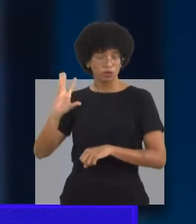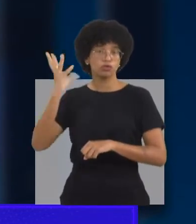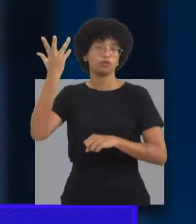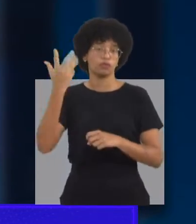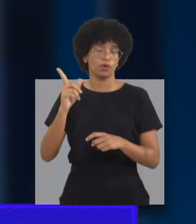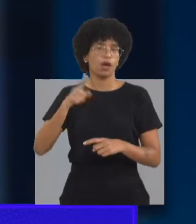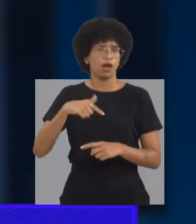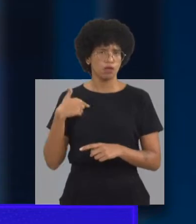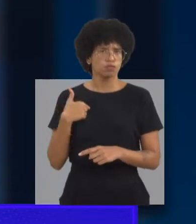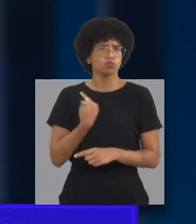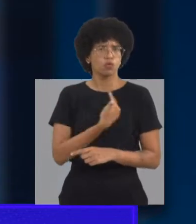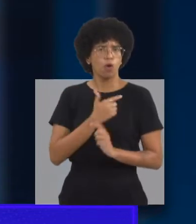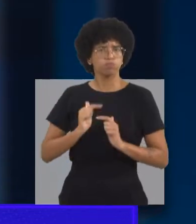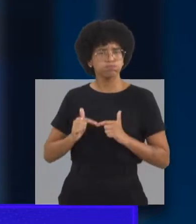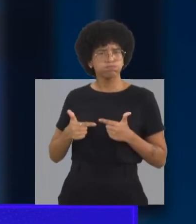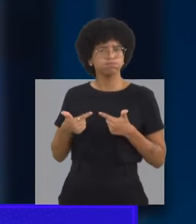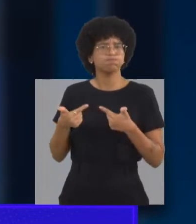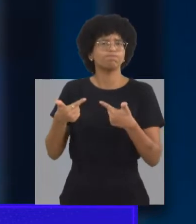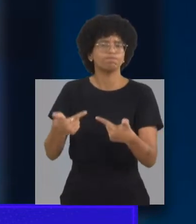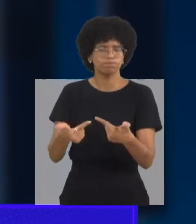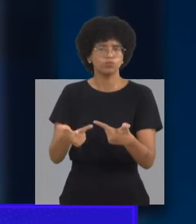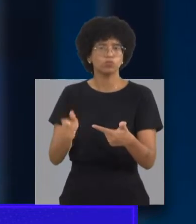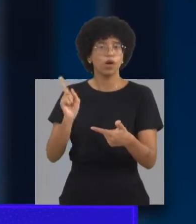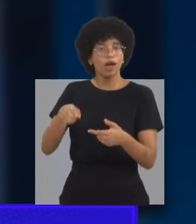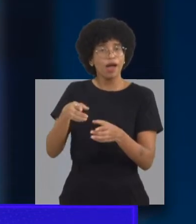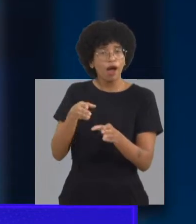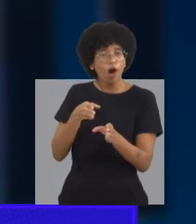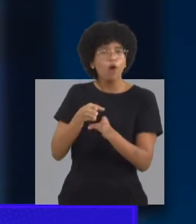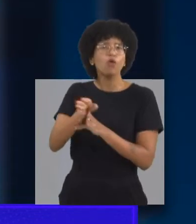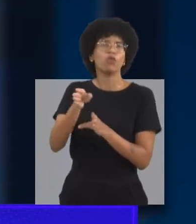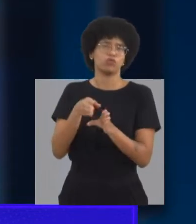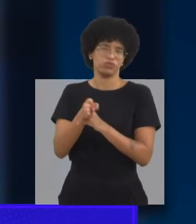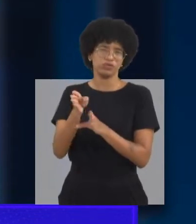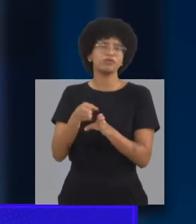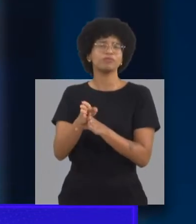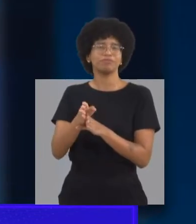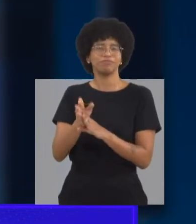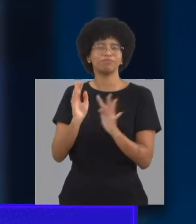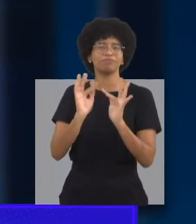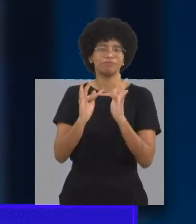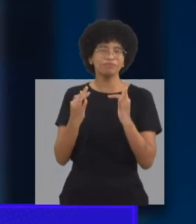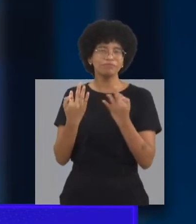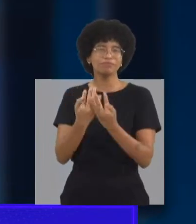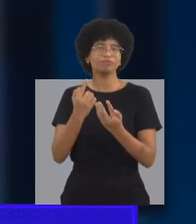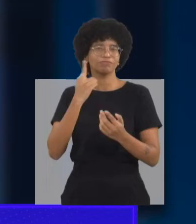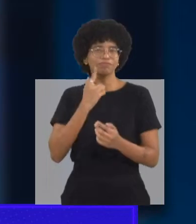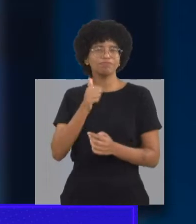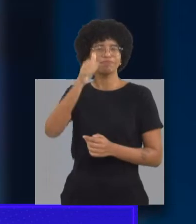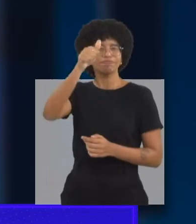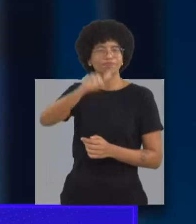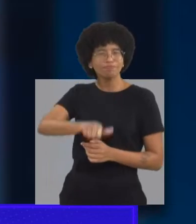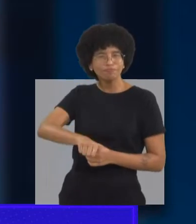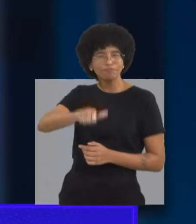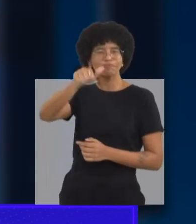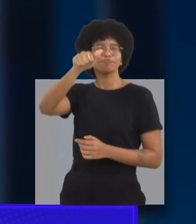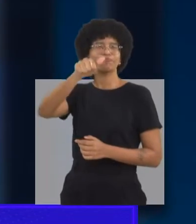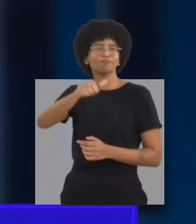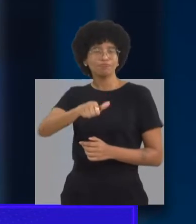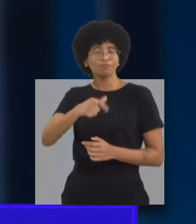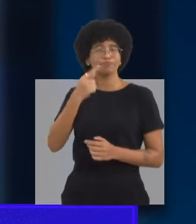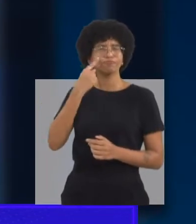Quando a gente toma conhecimento na necessidade do problema, a gente